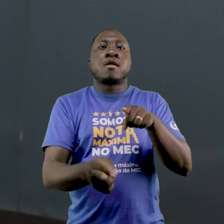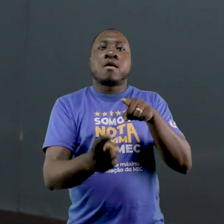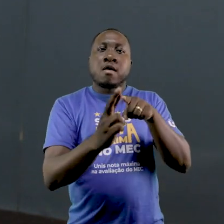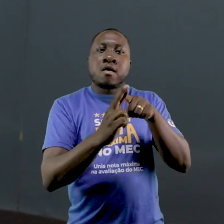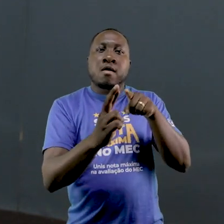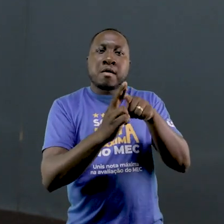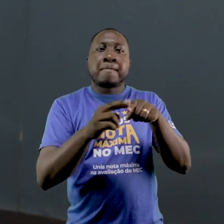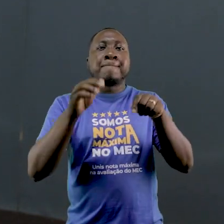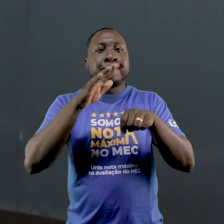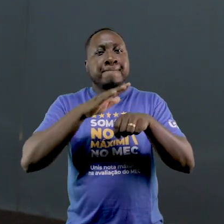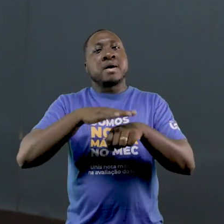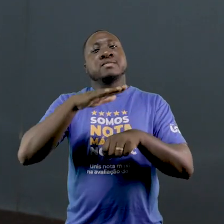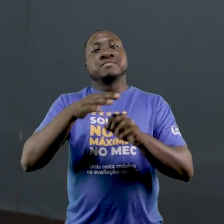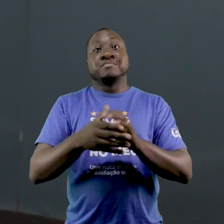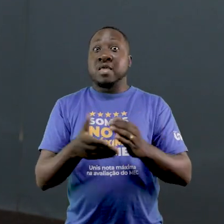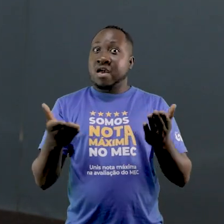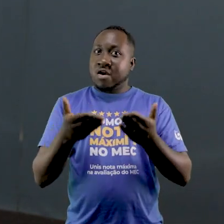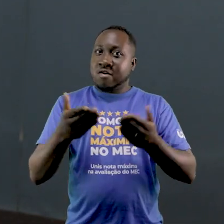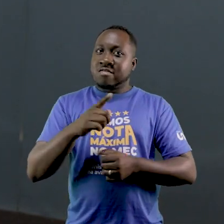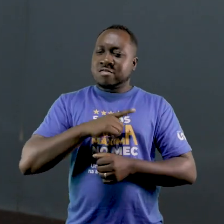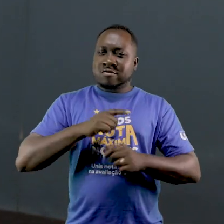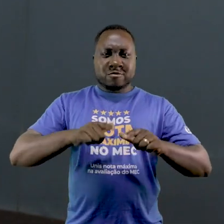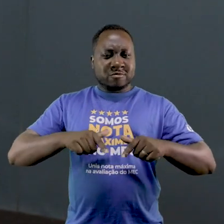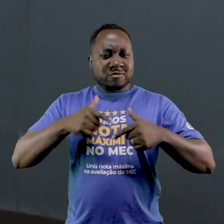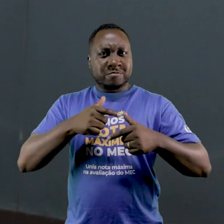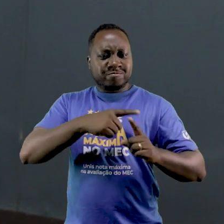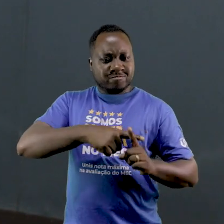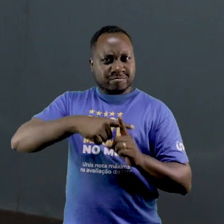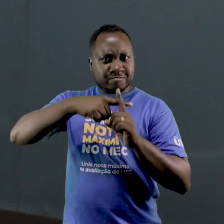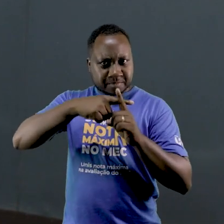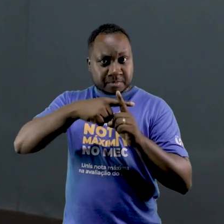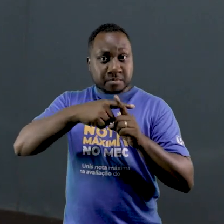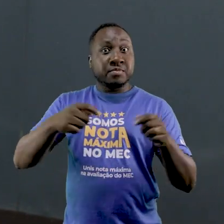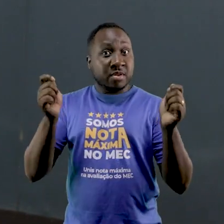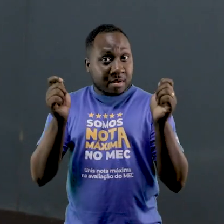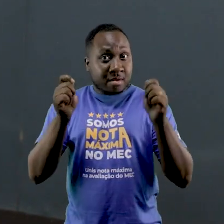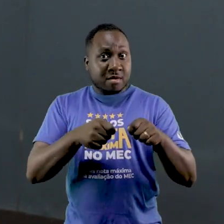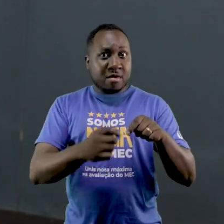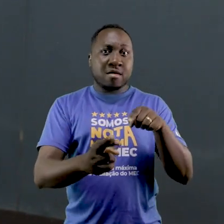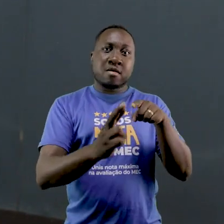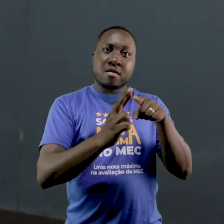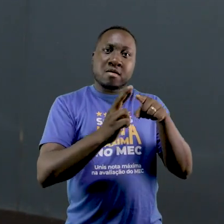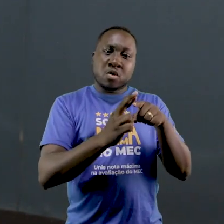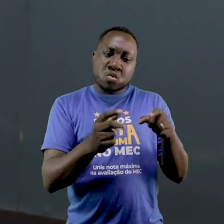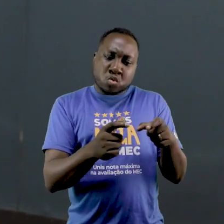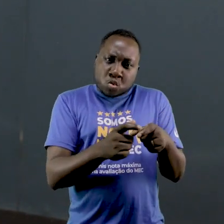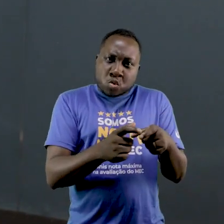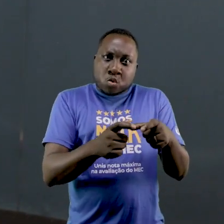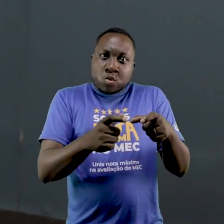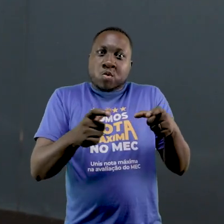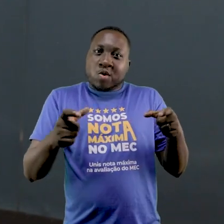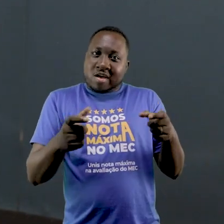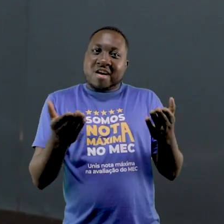garantindo assim maior representatividade. Temos agora ações afirmativas que visam aumentar